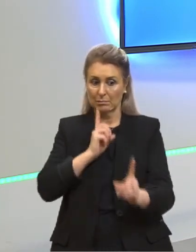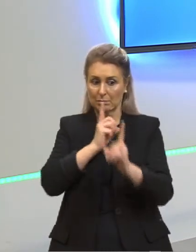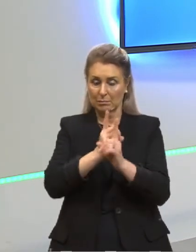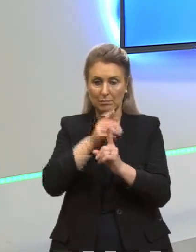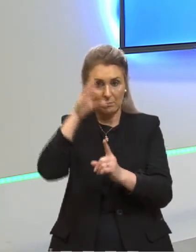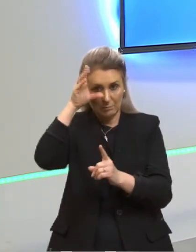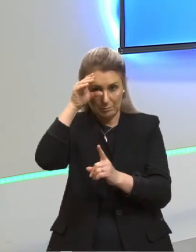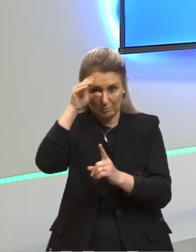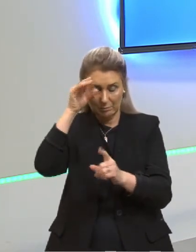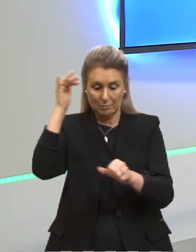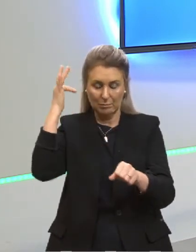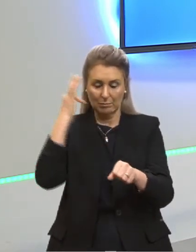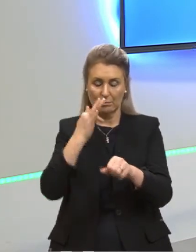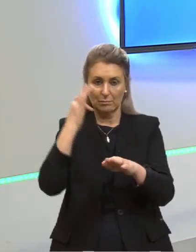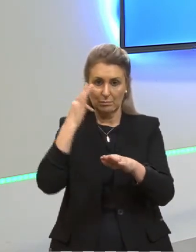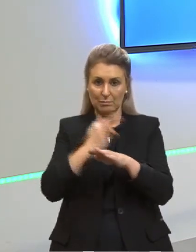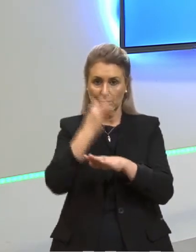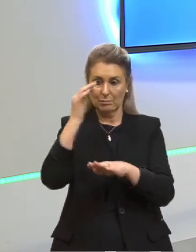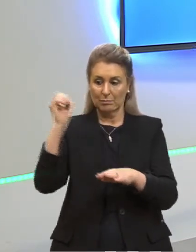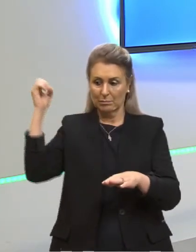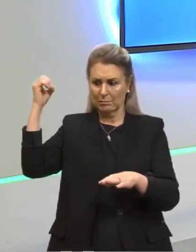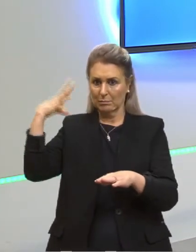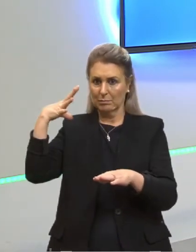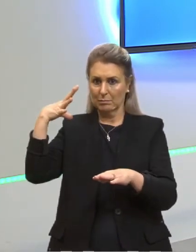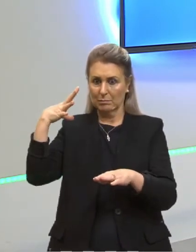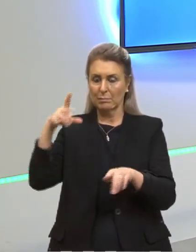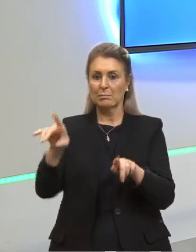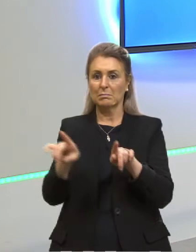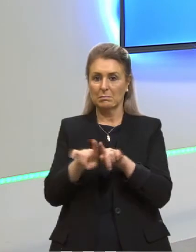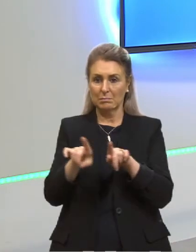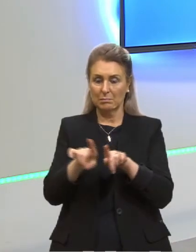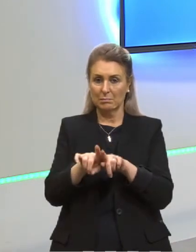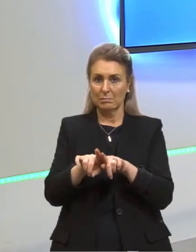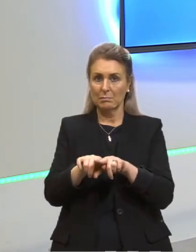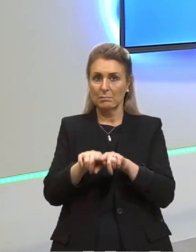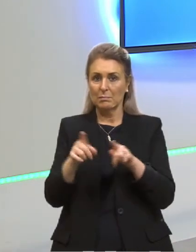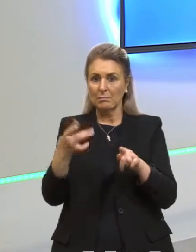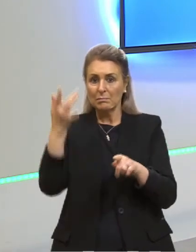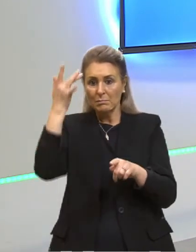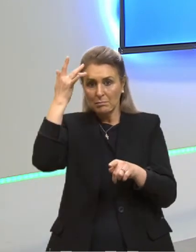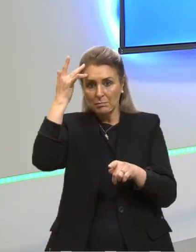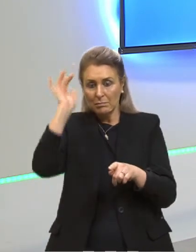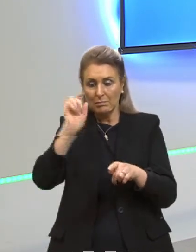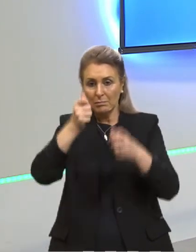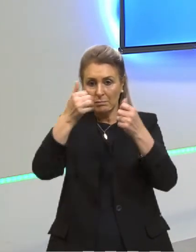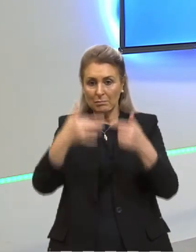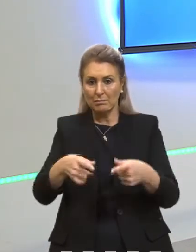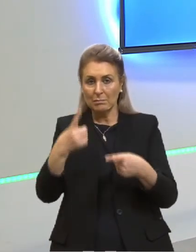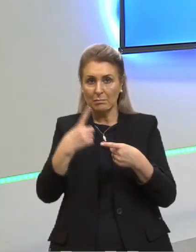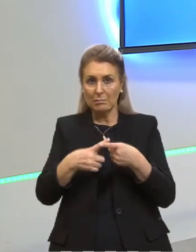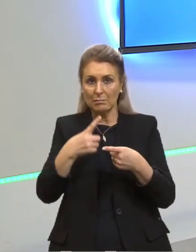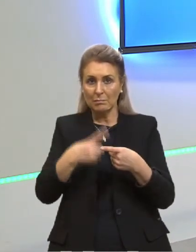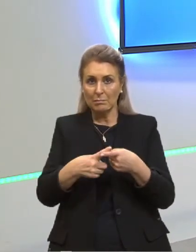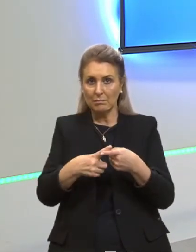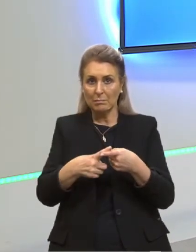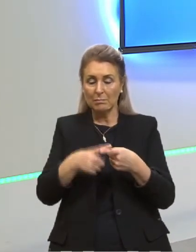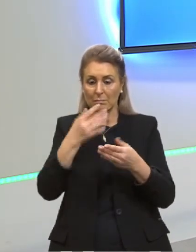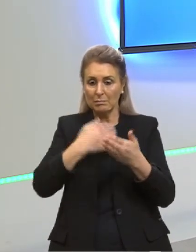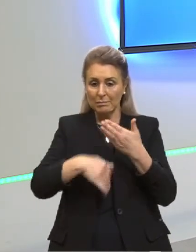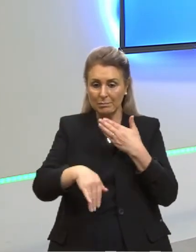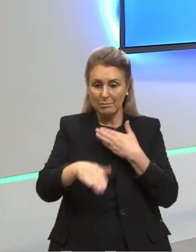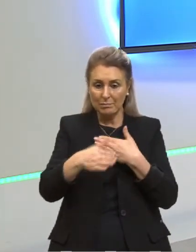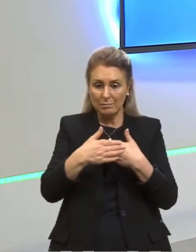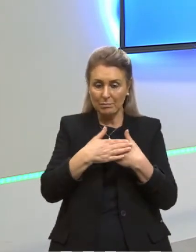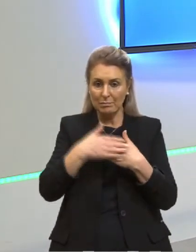observou o efeito fotoelétrico. Outros cientistas também, mas ninguém sabia explicar porquê. E tudo se